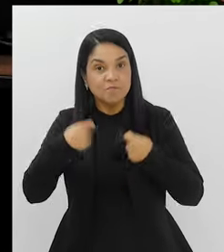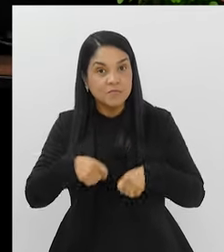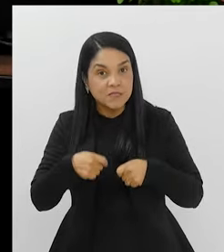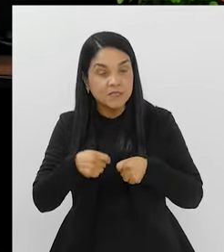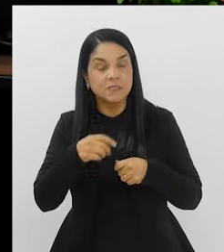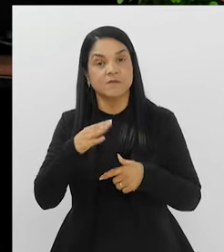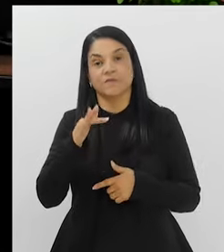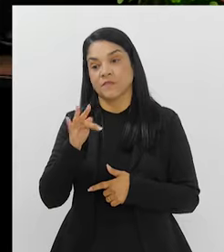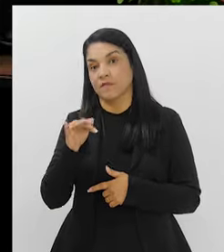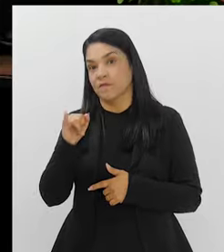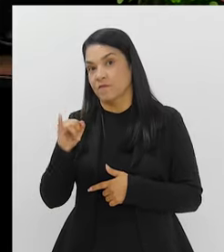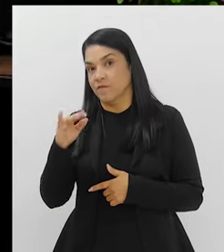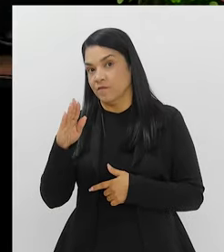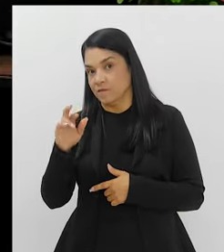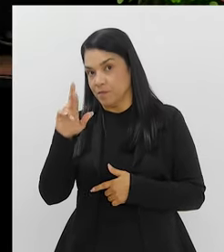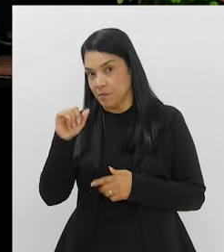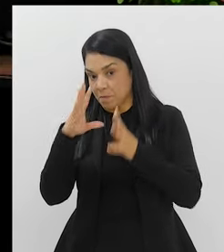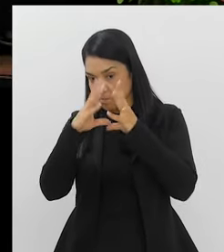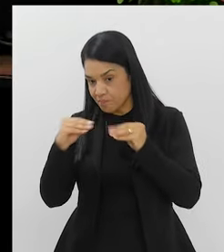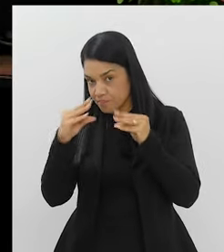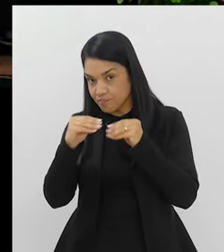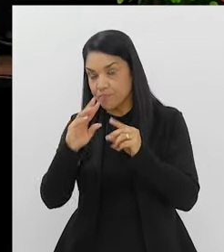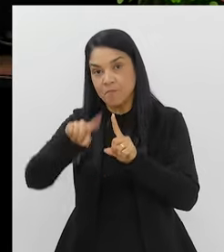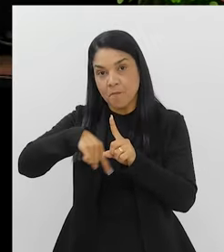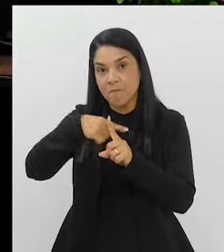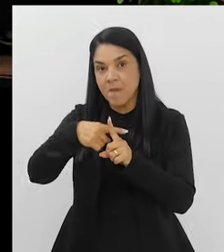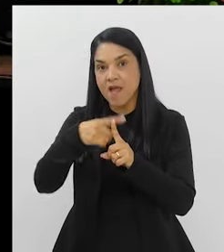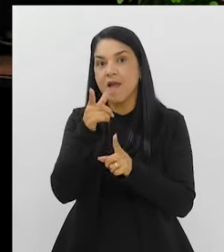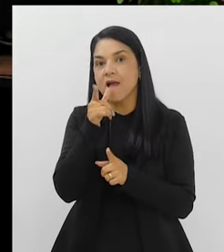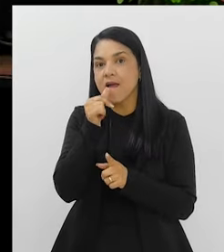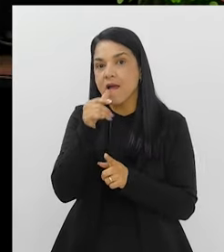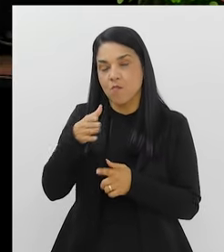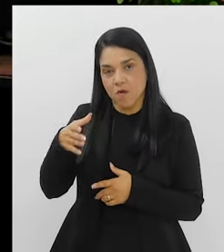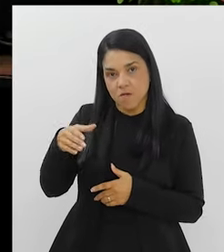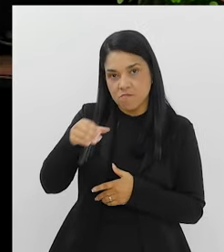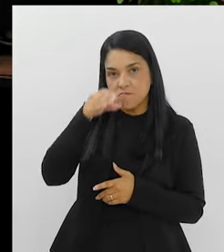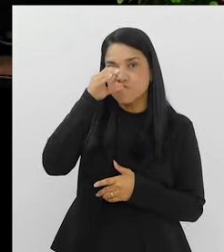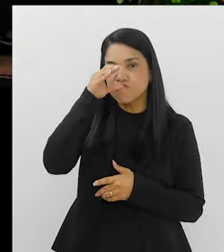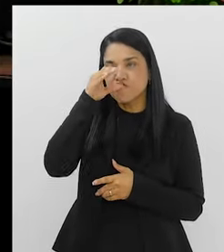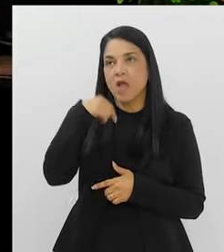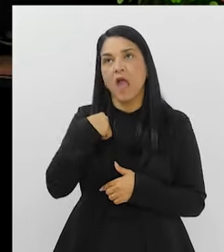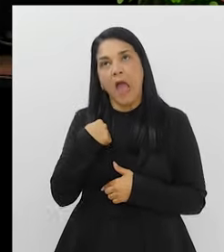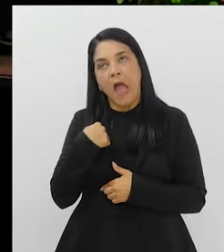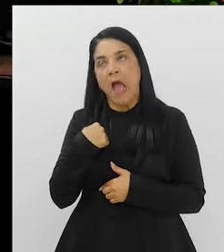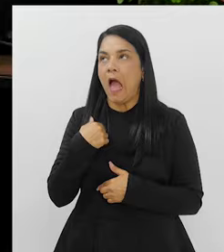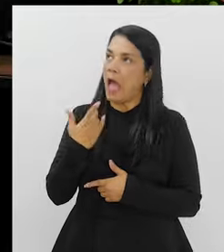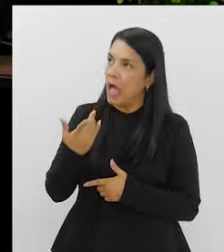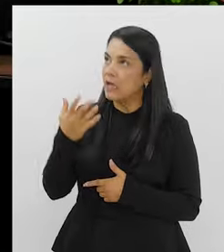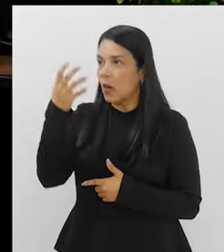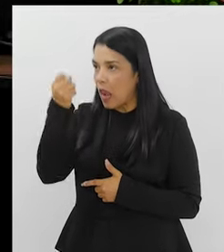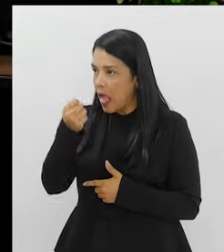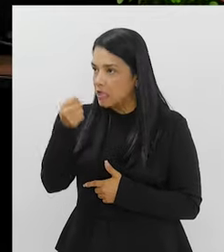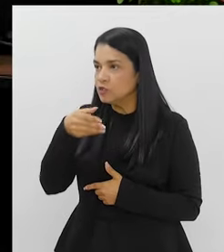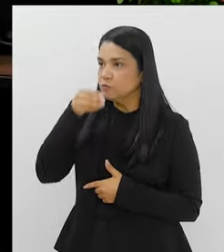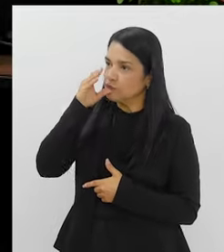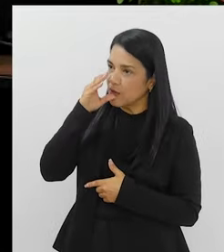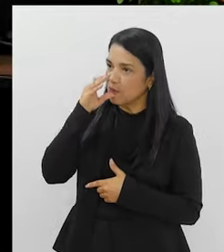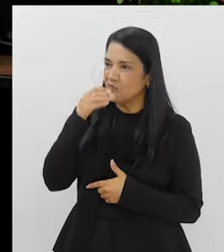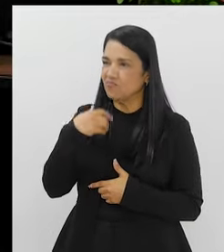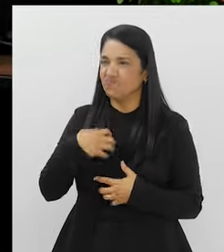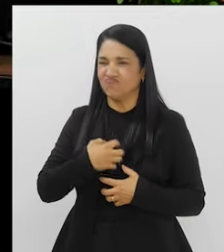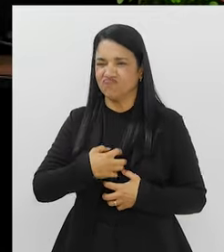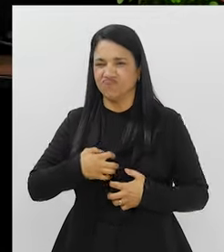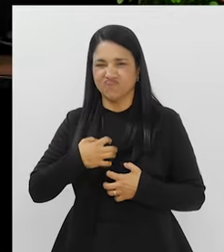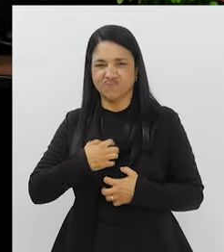fibra e água. Ah, eu tomo leite e me faz mal. Então, você vai parar de tomar esse leite, tentar